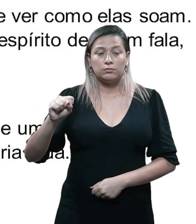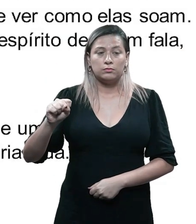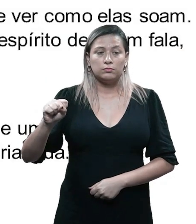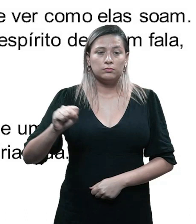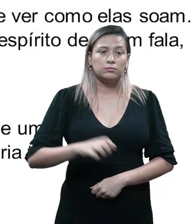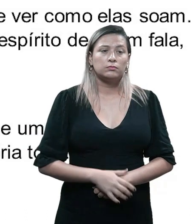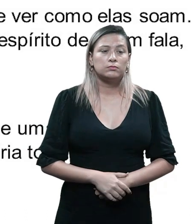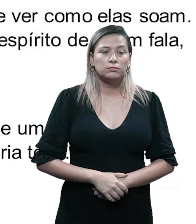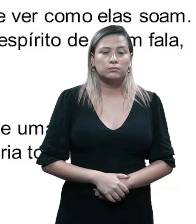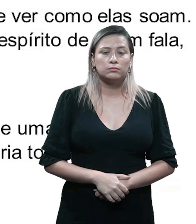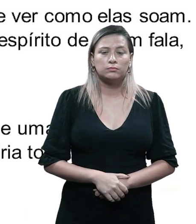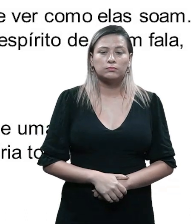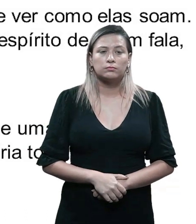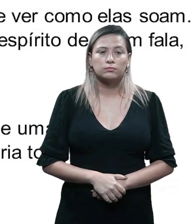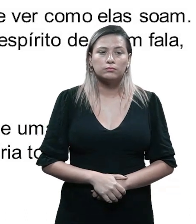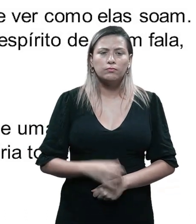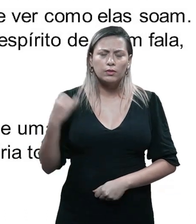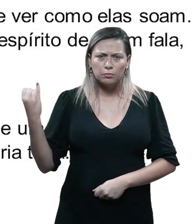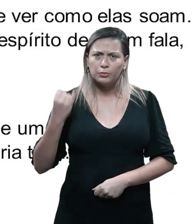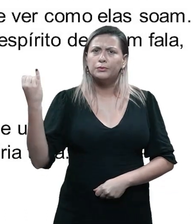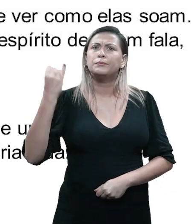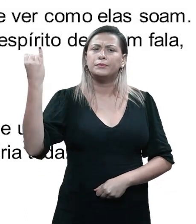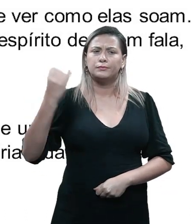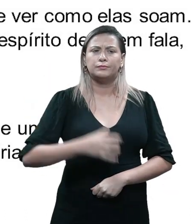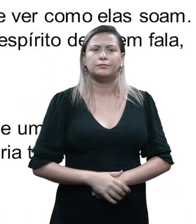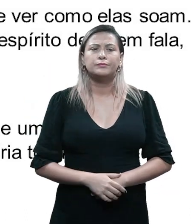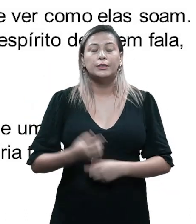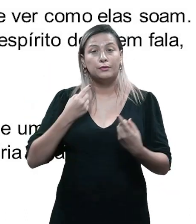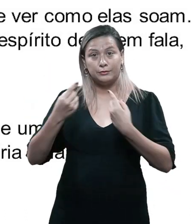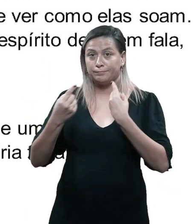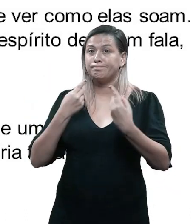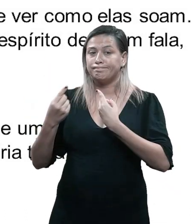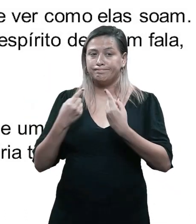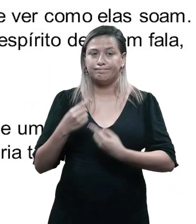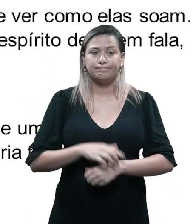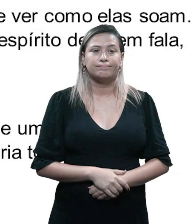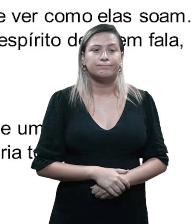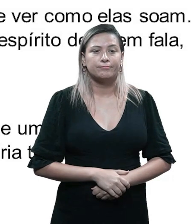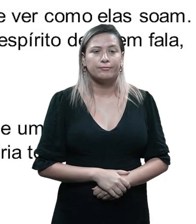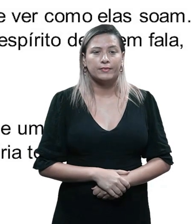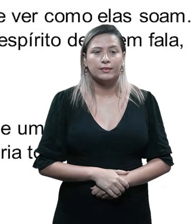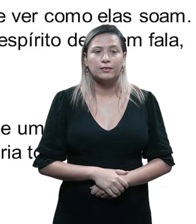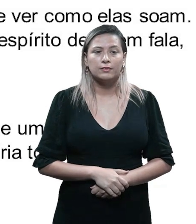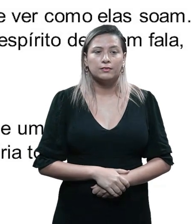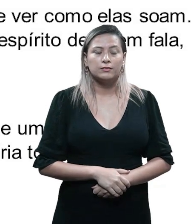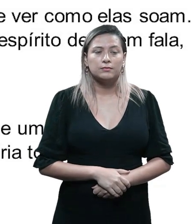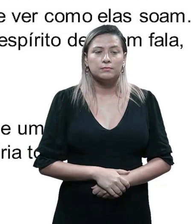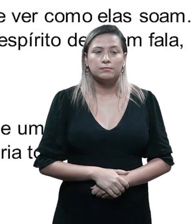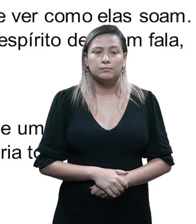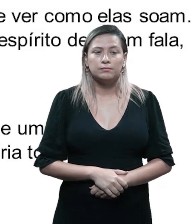A 18ª ferramenta, também muito importante, são os diálogos.